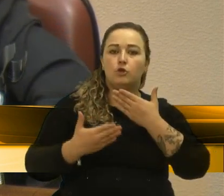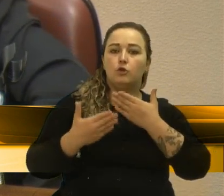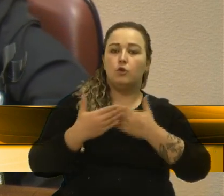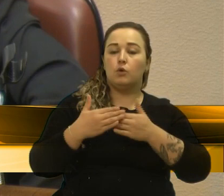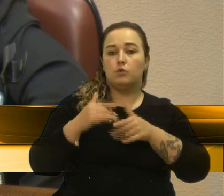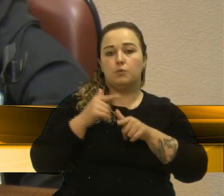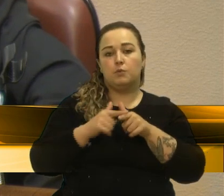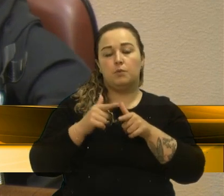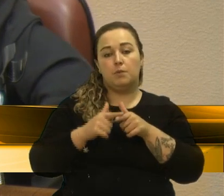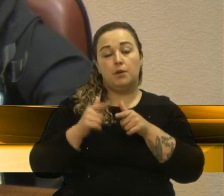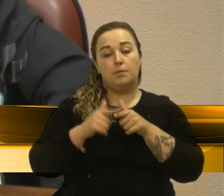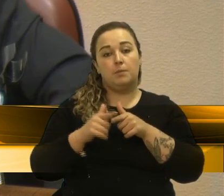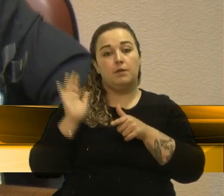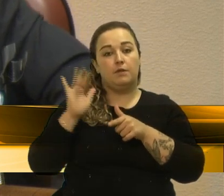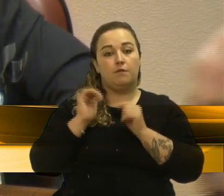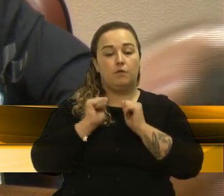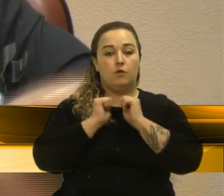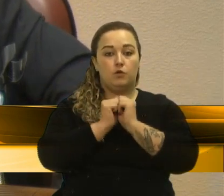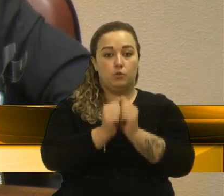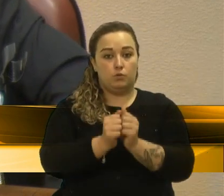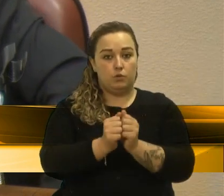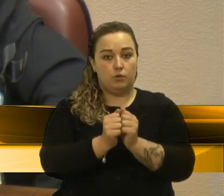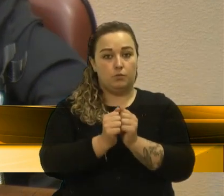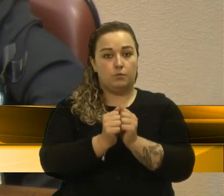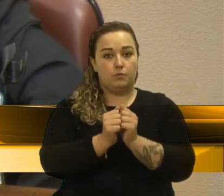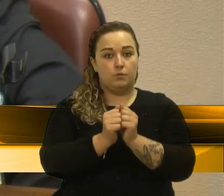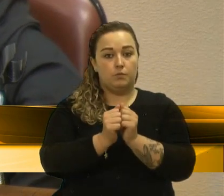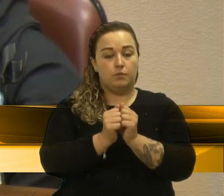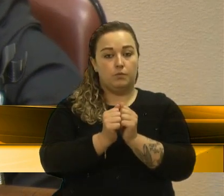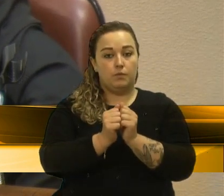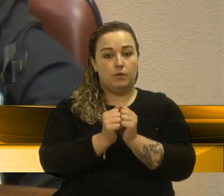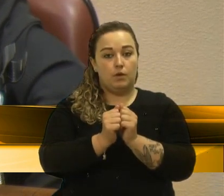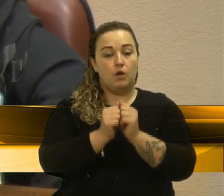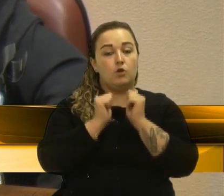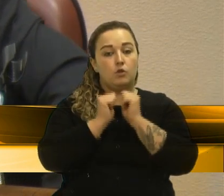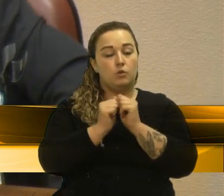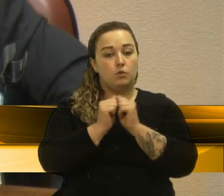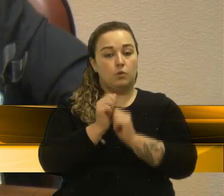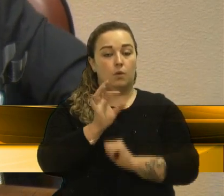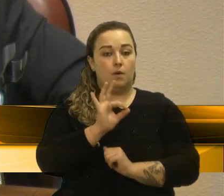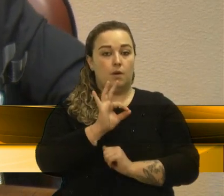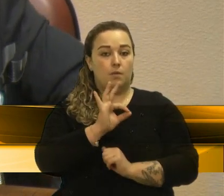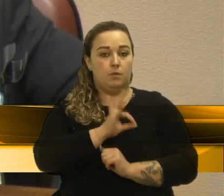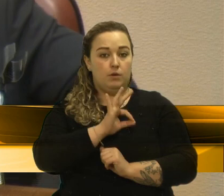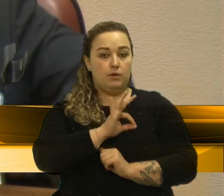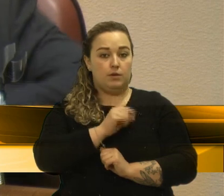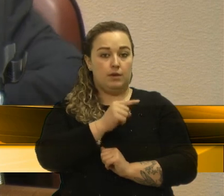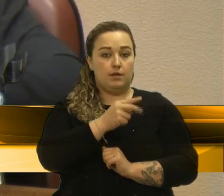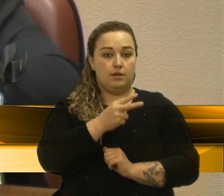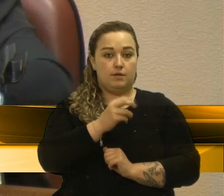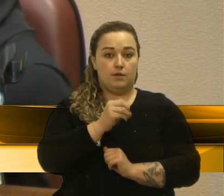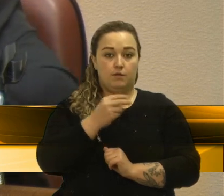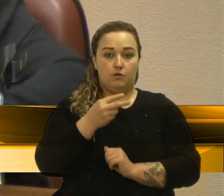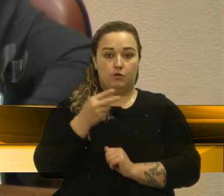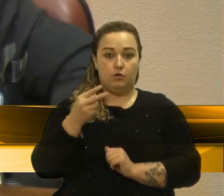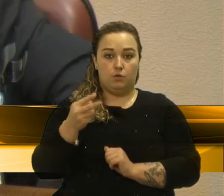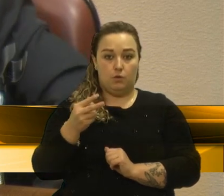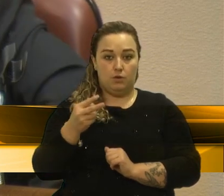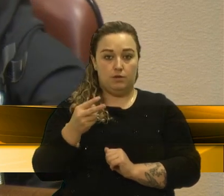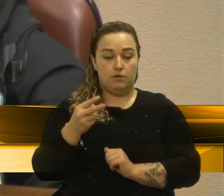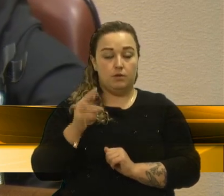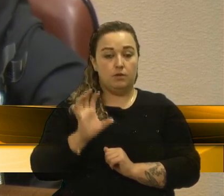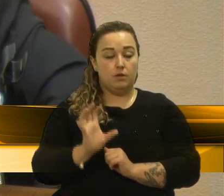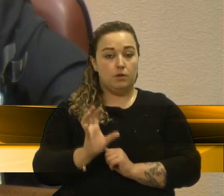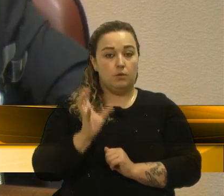advir isso. Então, a atribuição de polícia que a 13022 e essa ampliação que ocorreu